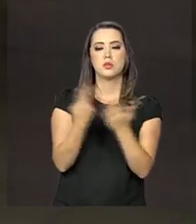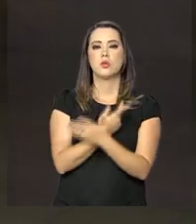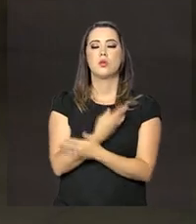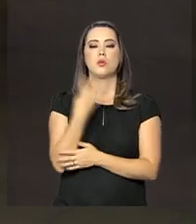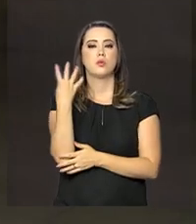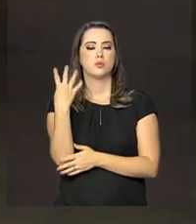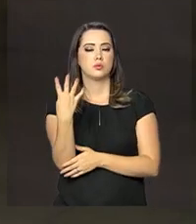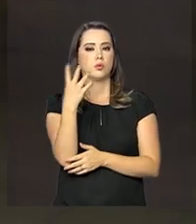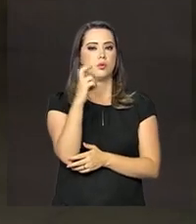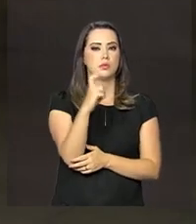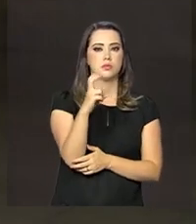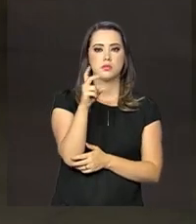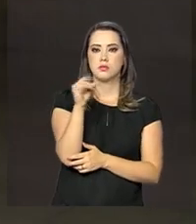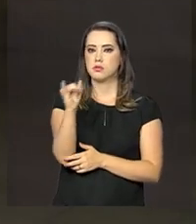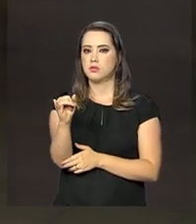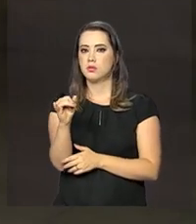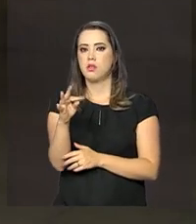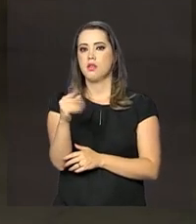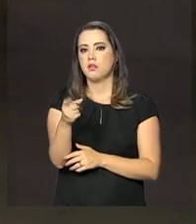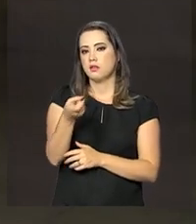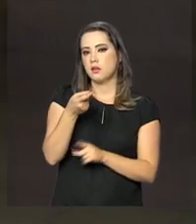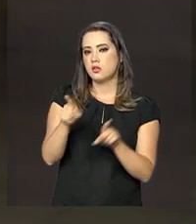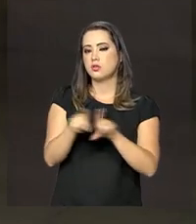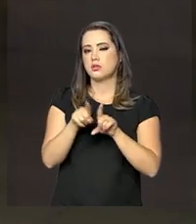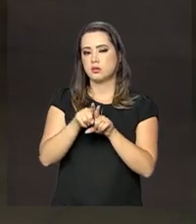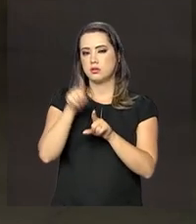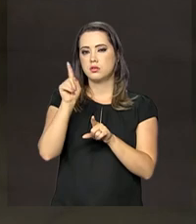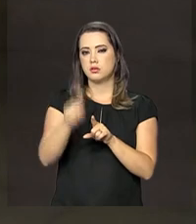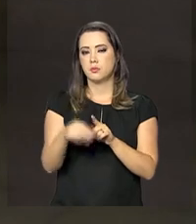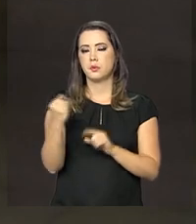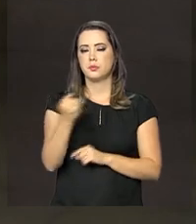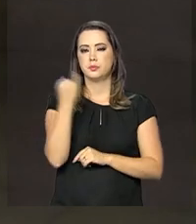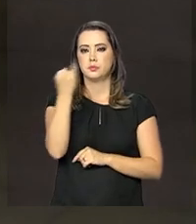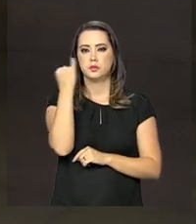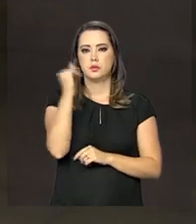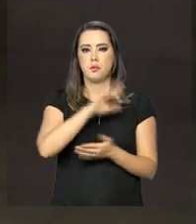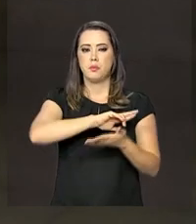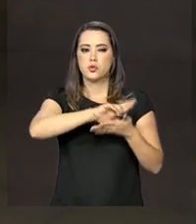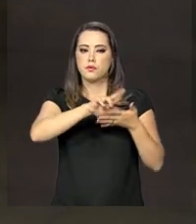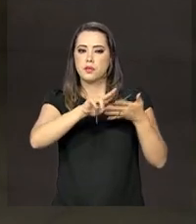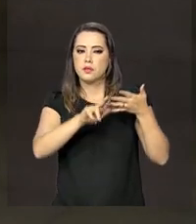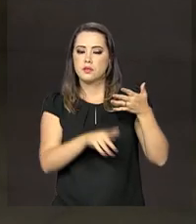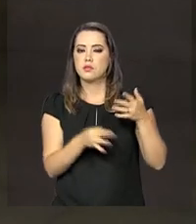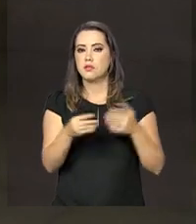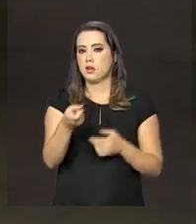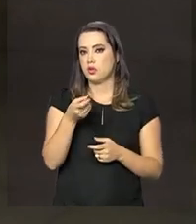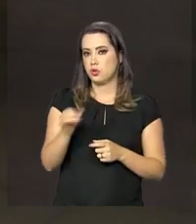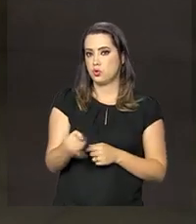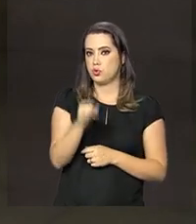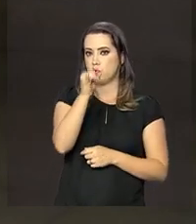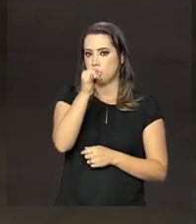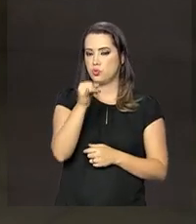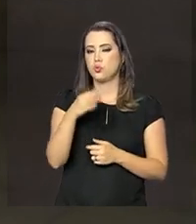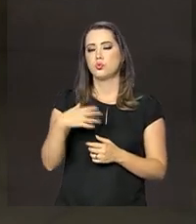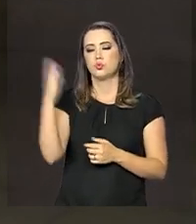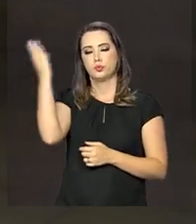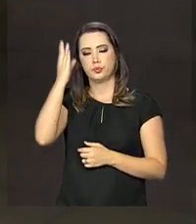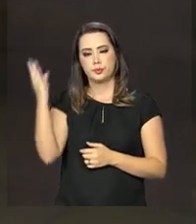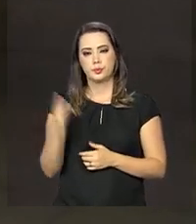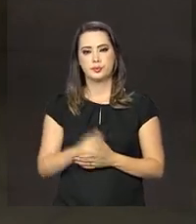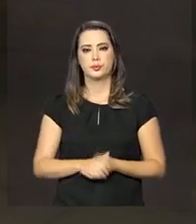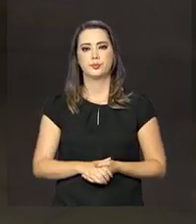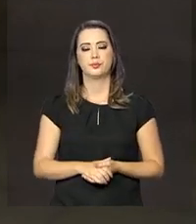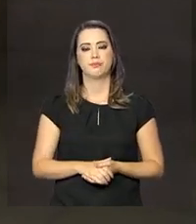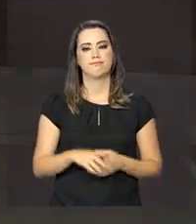cada 45 dias. E a taxa é também uma referência para as demais taxas de juros praticadas pelo país.